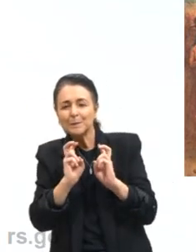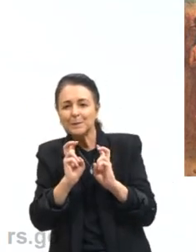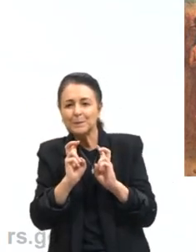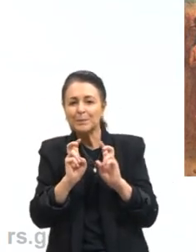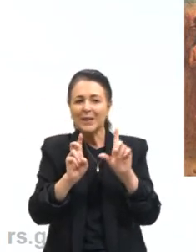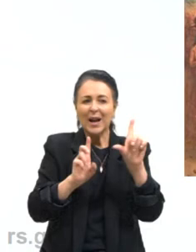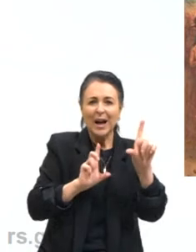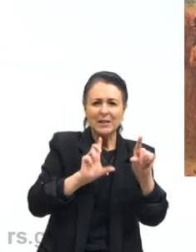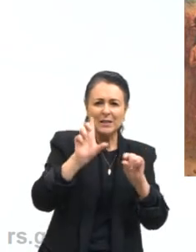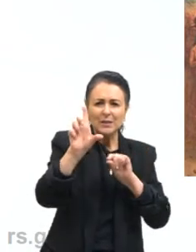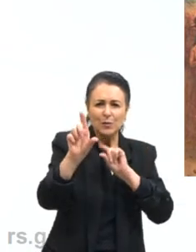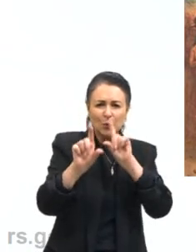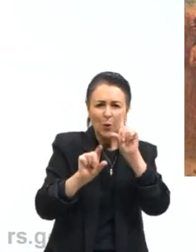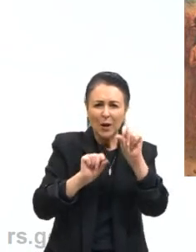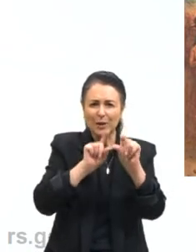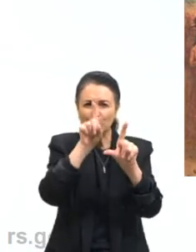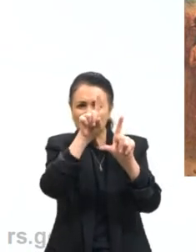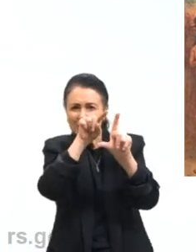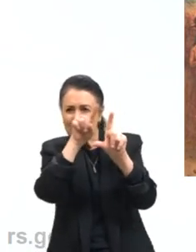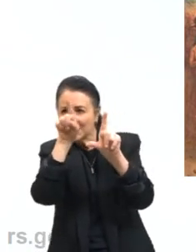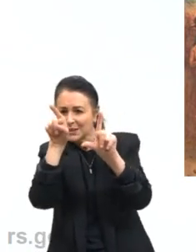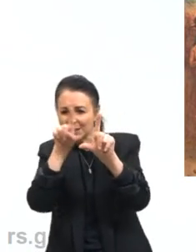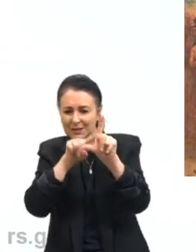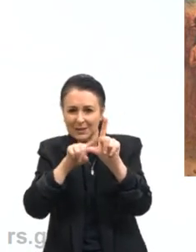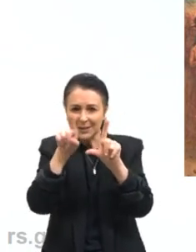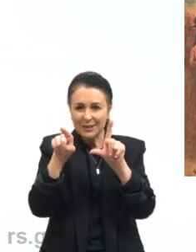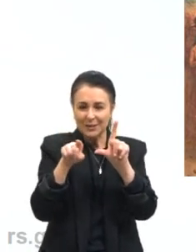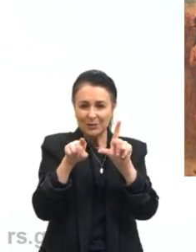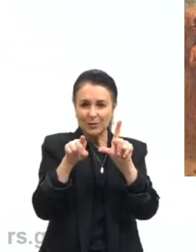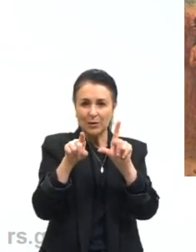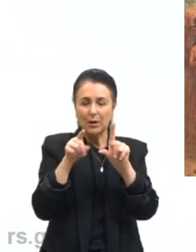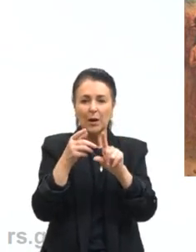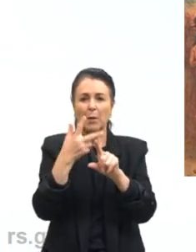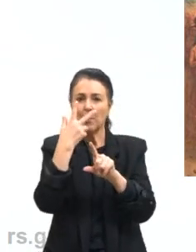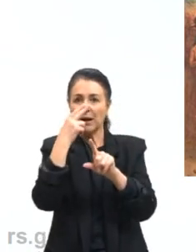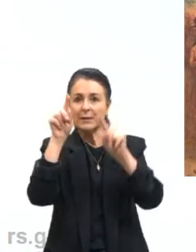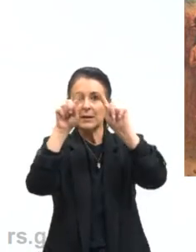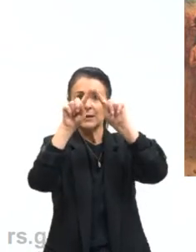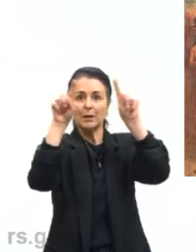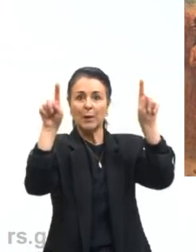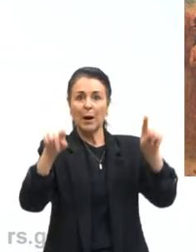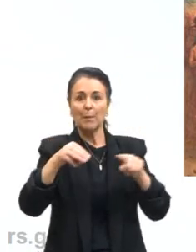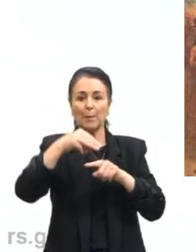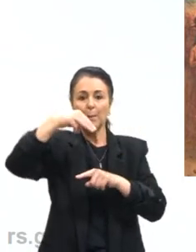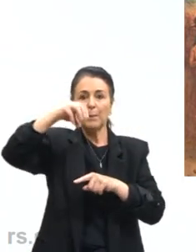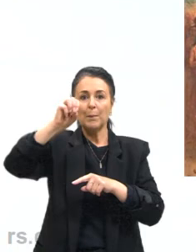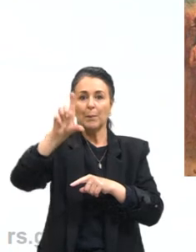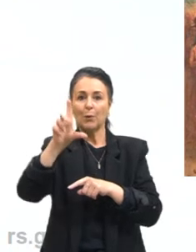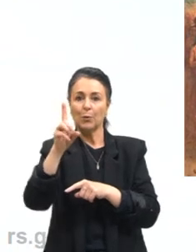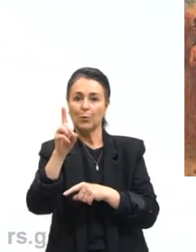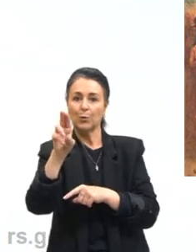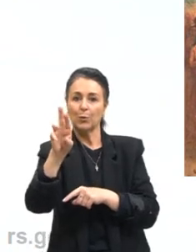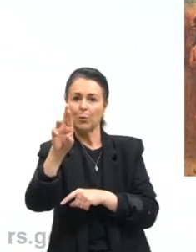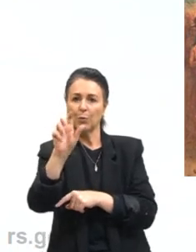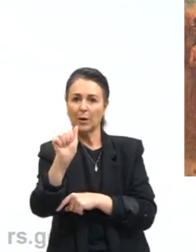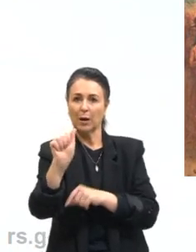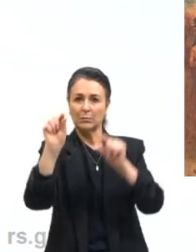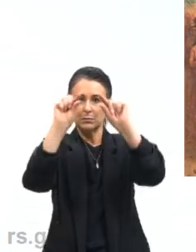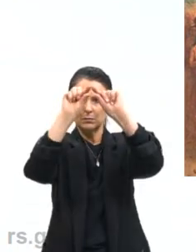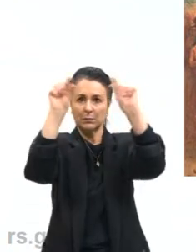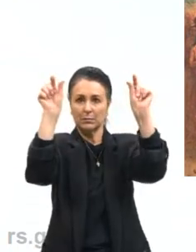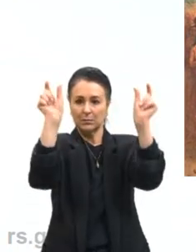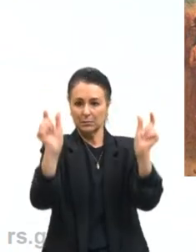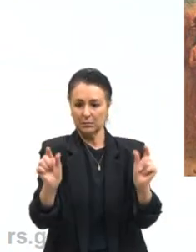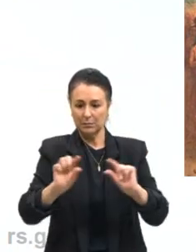decisão do artista. Primeiro, me parece que ela é emoldurada. É uma imagem que tem uma moldura e